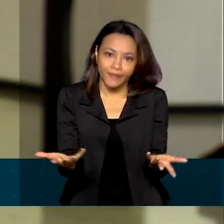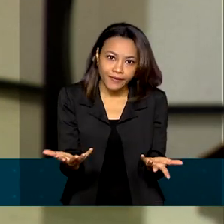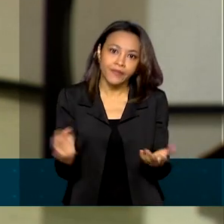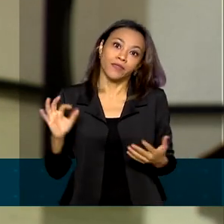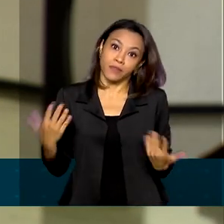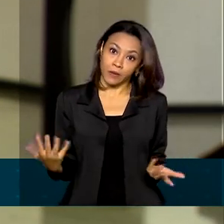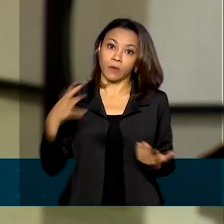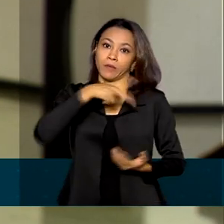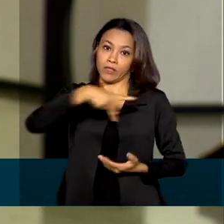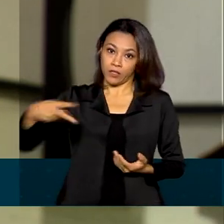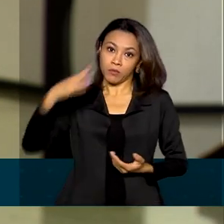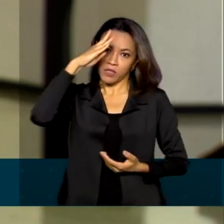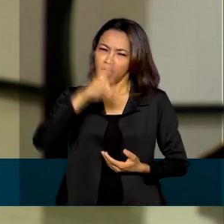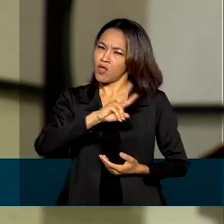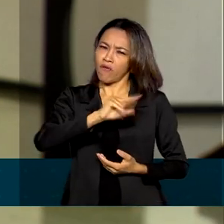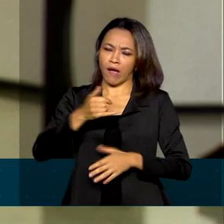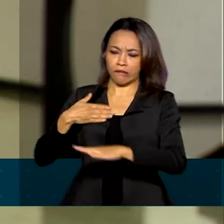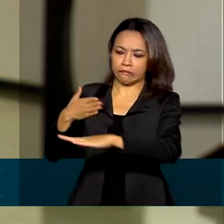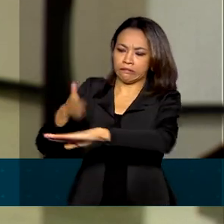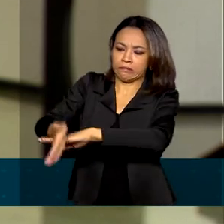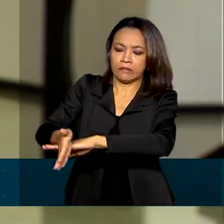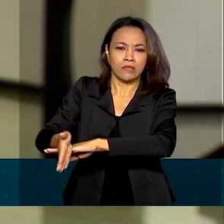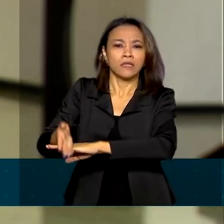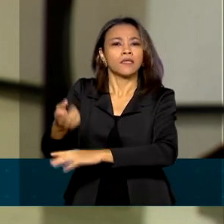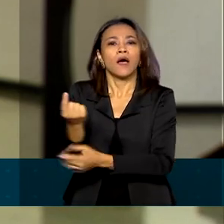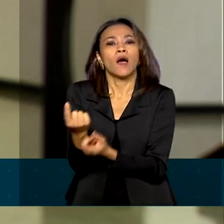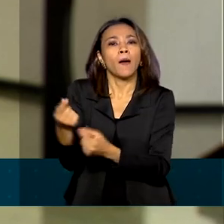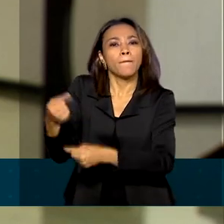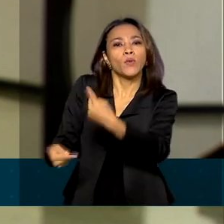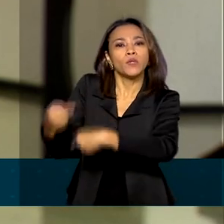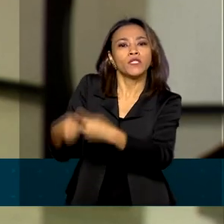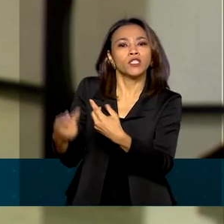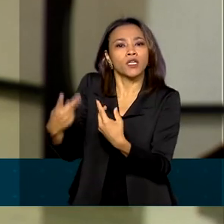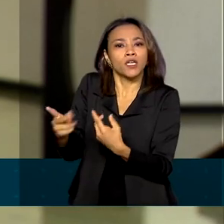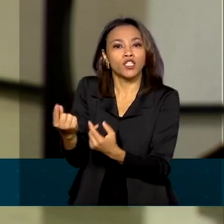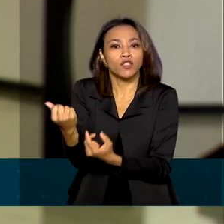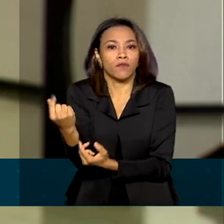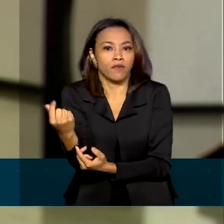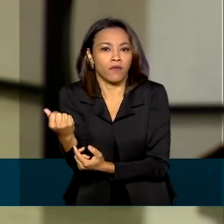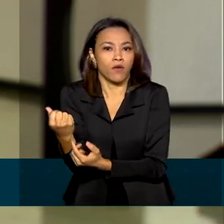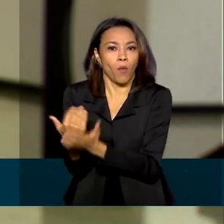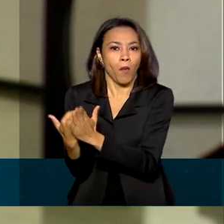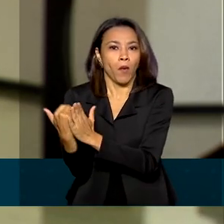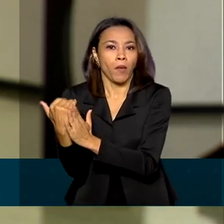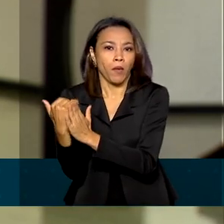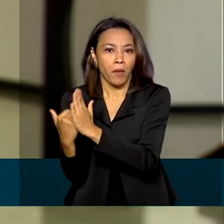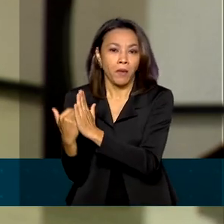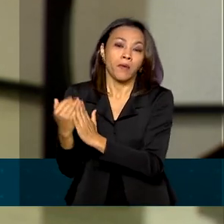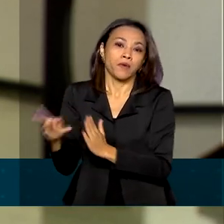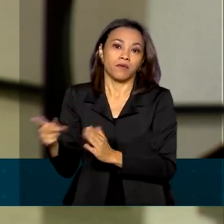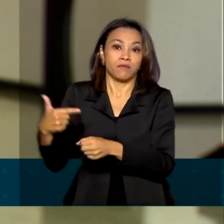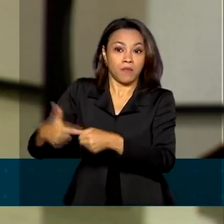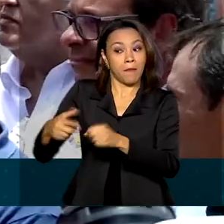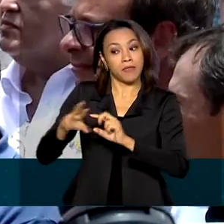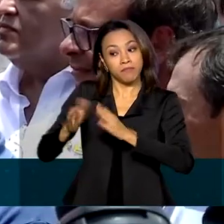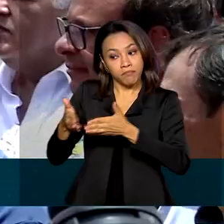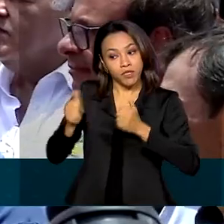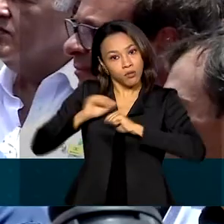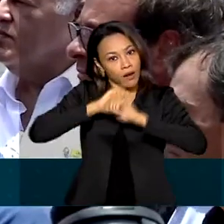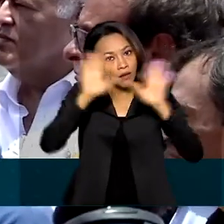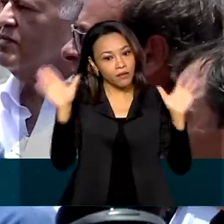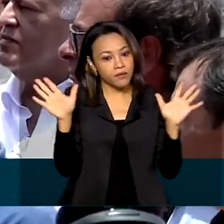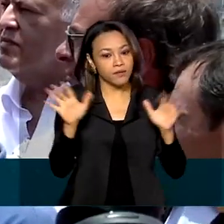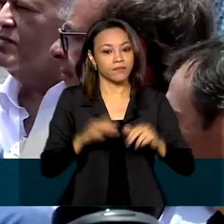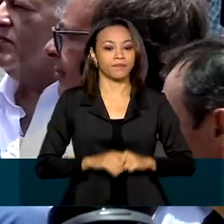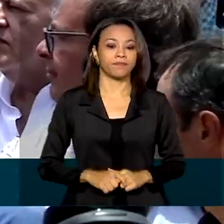não vai intervir na política de preços da Petrobras, mas pediu transparência na definição dos reajustes. Se